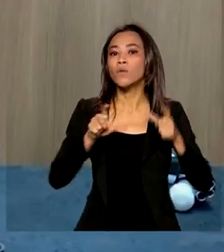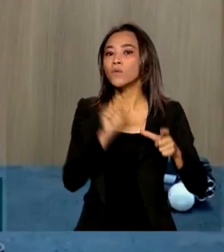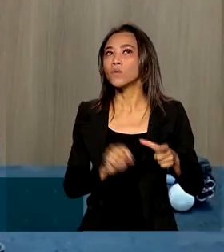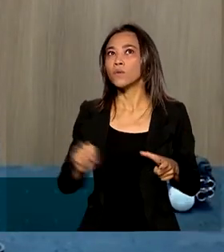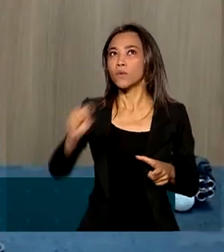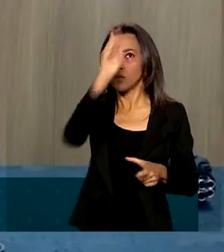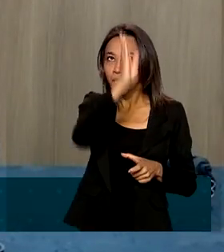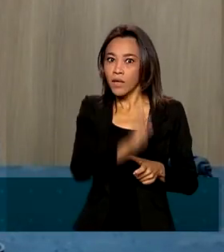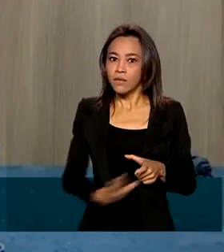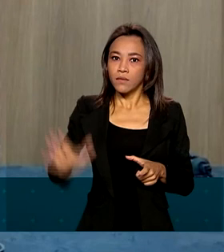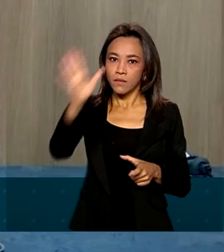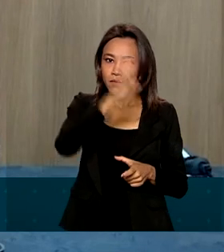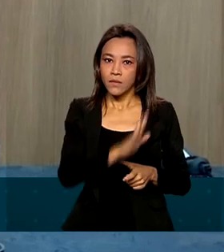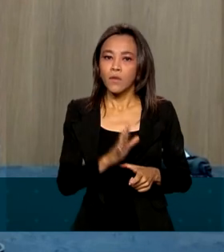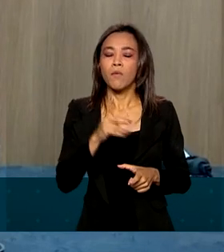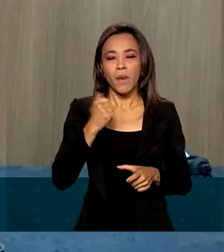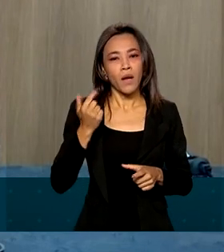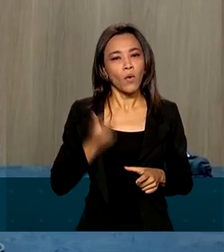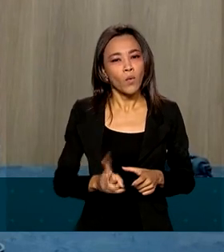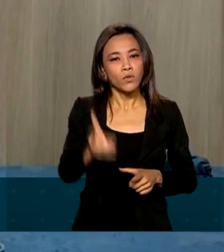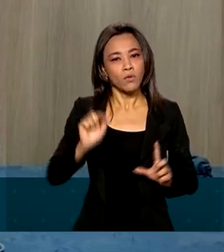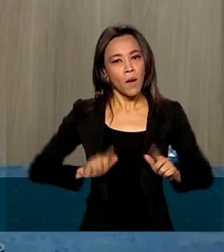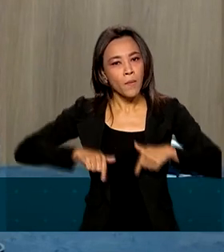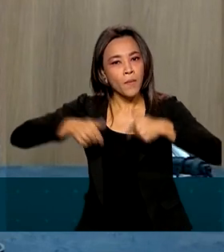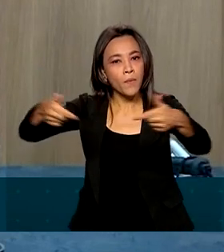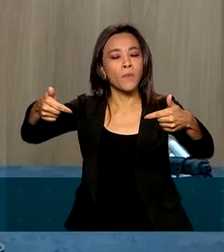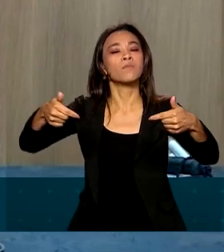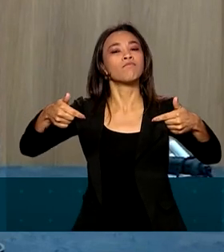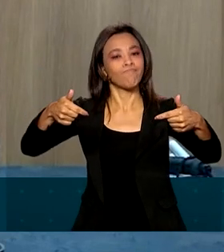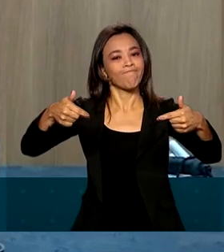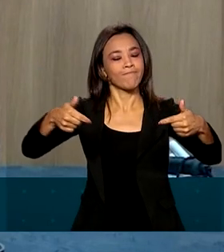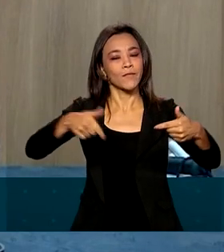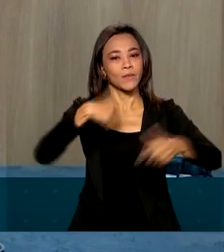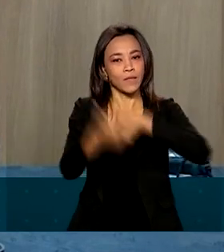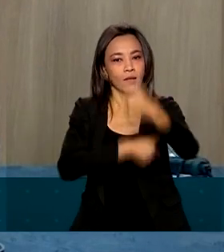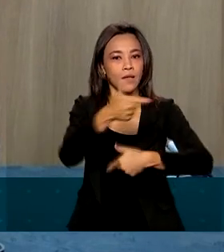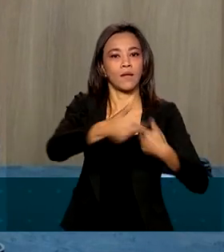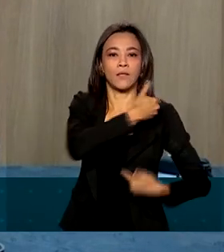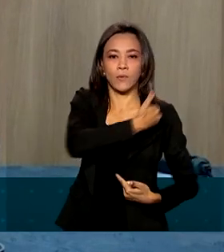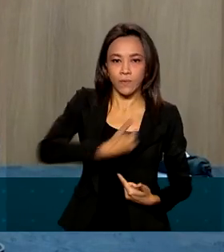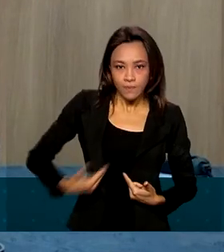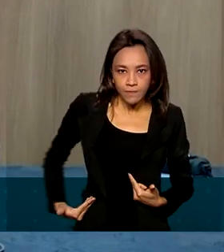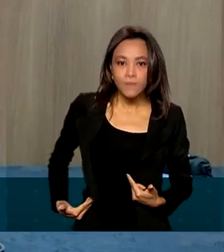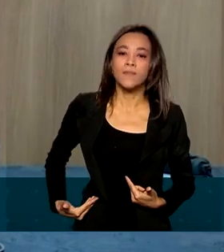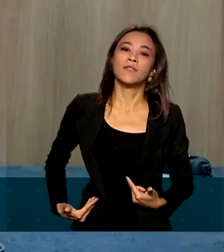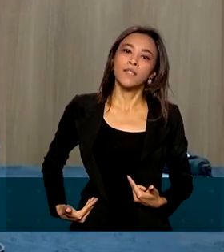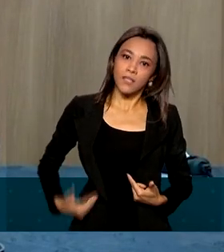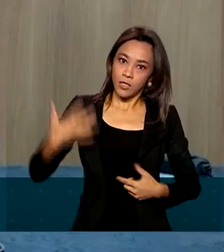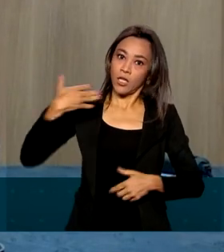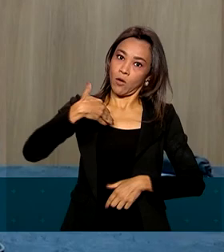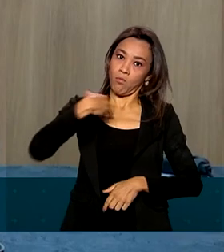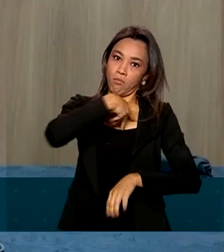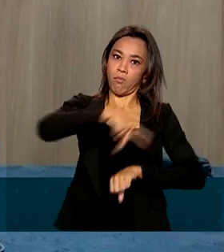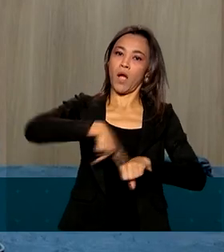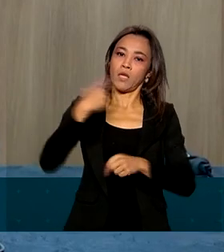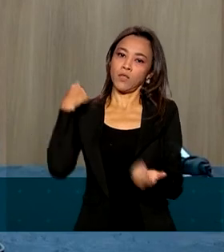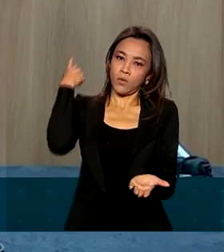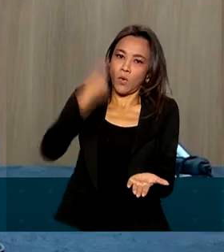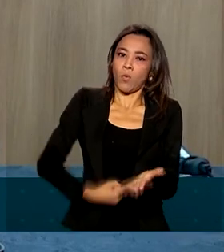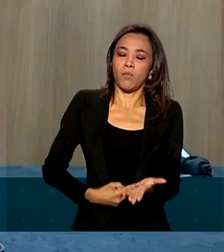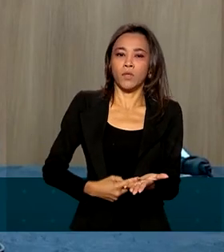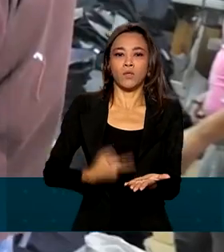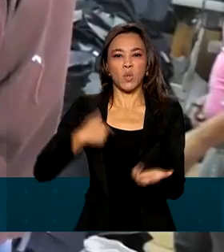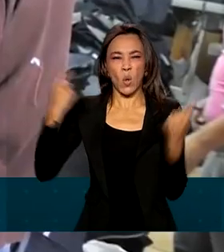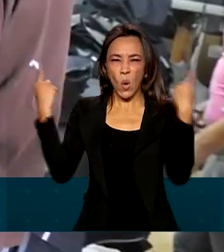para fazer presente as ações do Estado, da ação, enquanto país comprometido na luta contra o